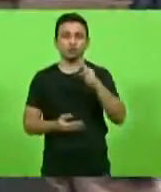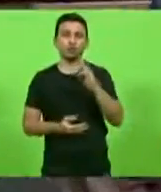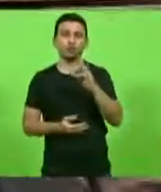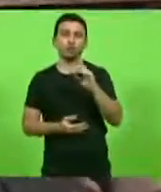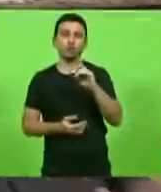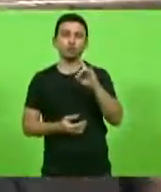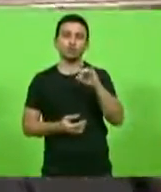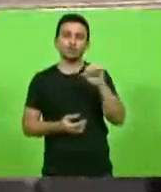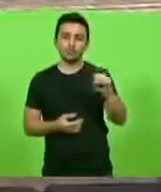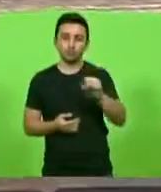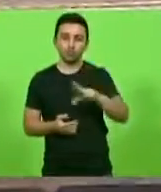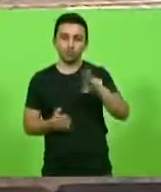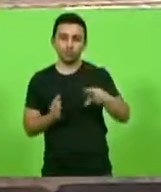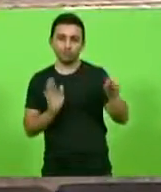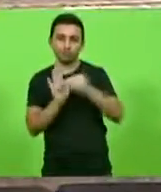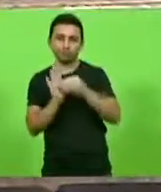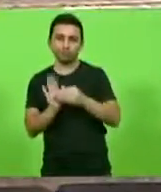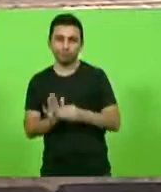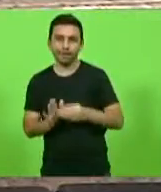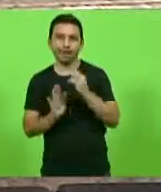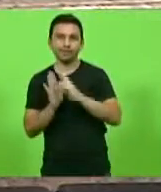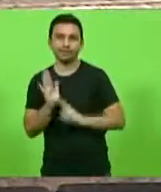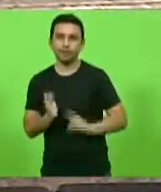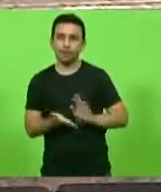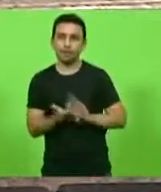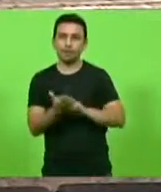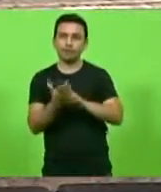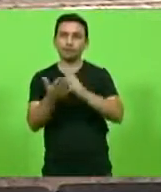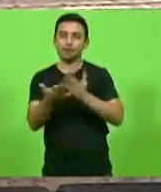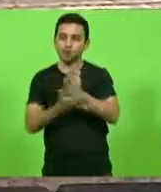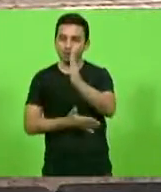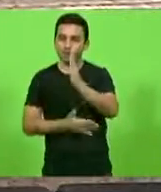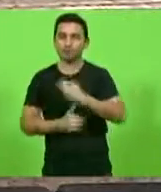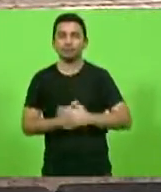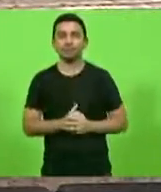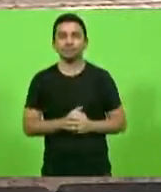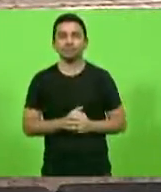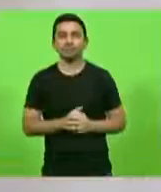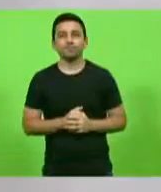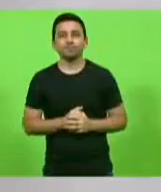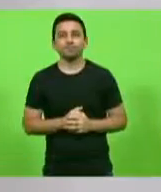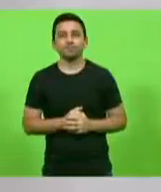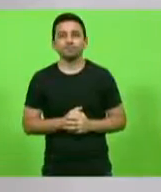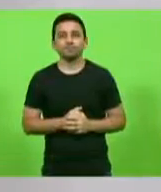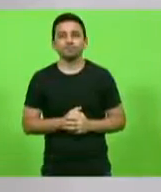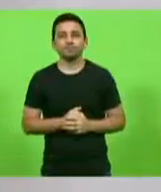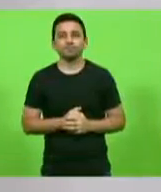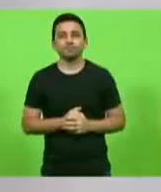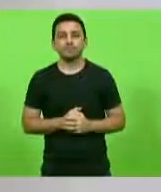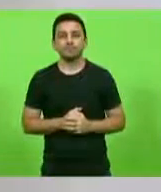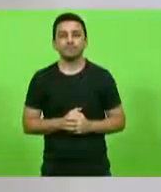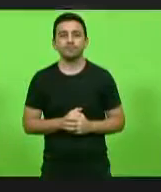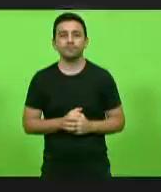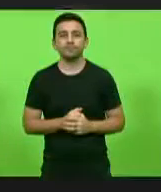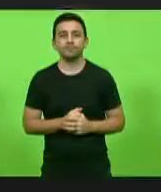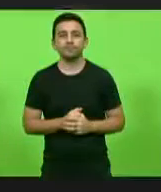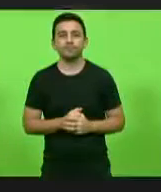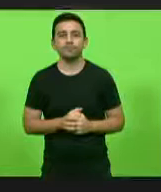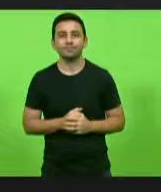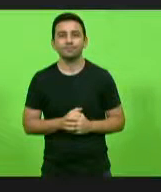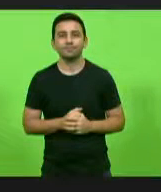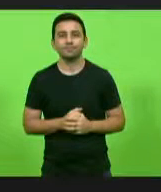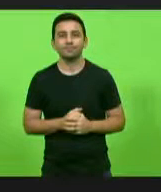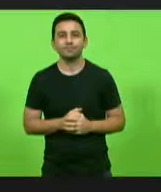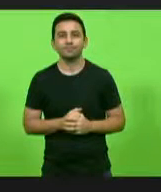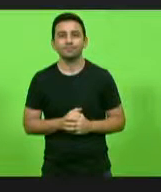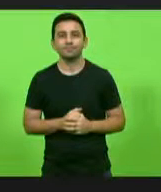oportunidade de estudar. Parabéns para todos os aprovados aí no Enem. Deputado Gessé. Obrigado, presidente. Deputado Gessé. Jair Biotto.